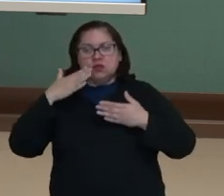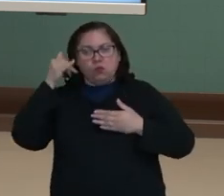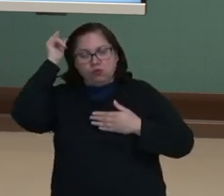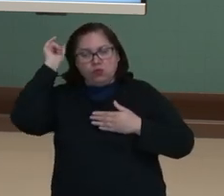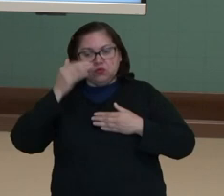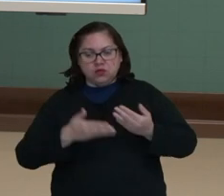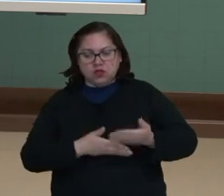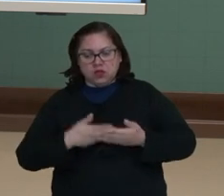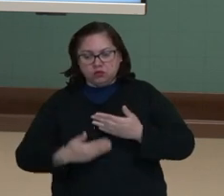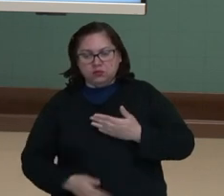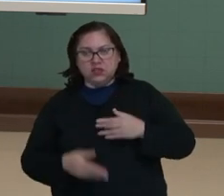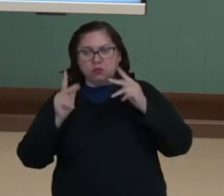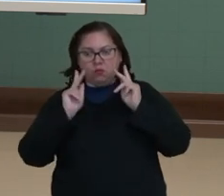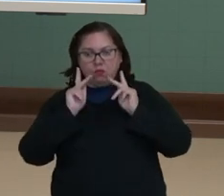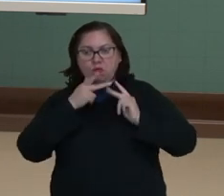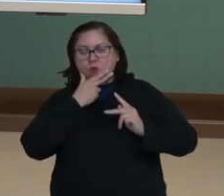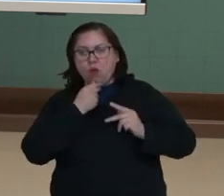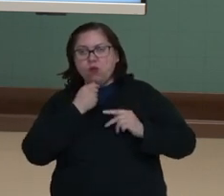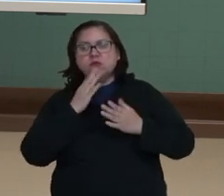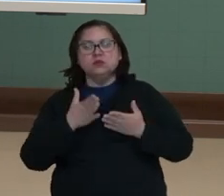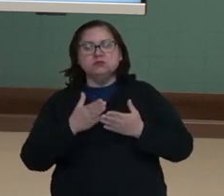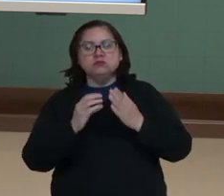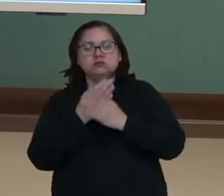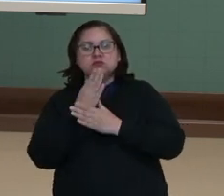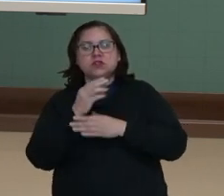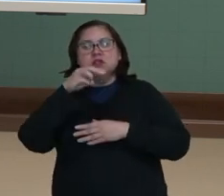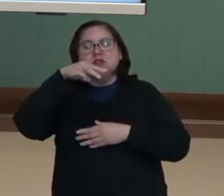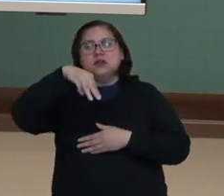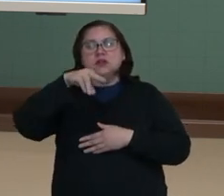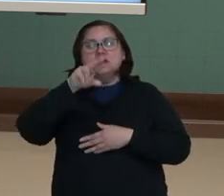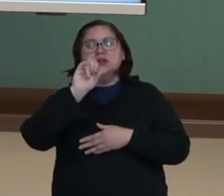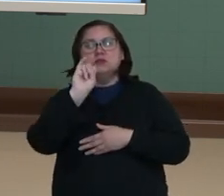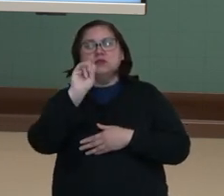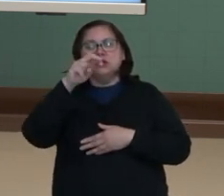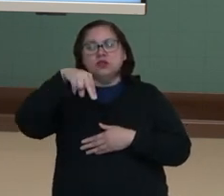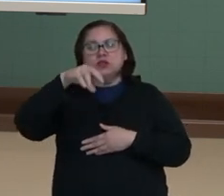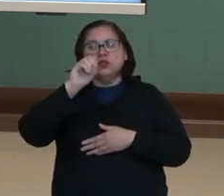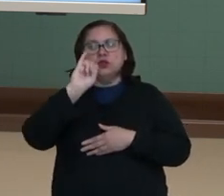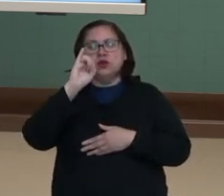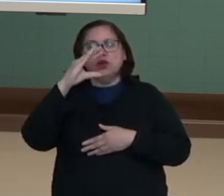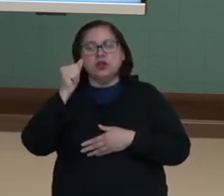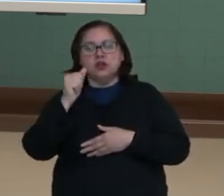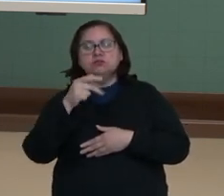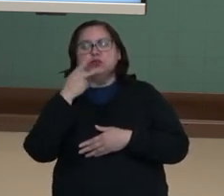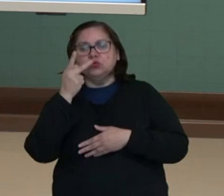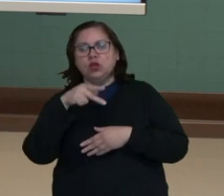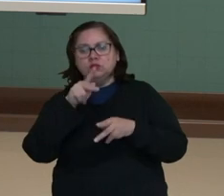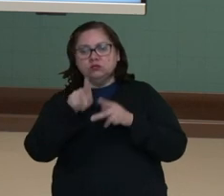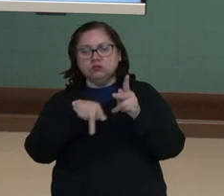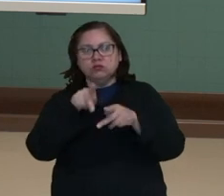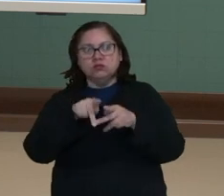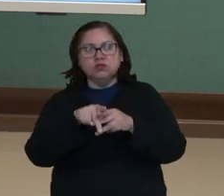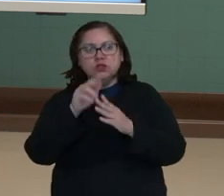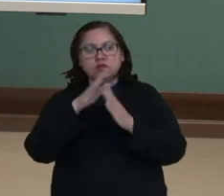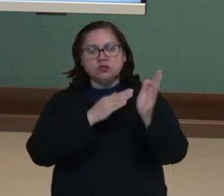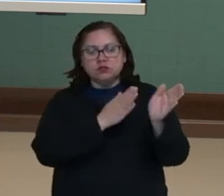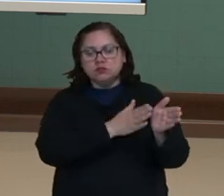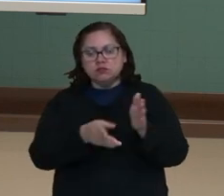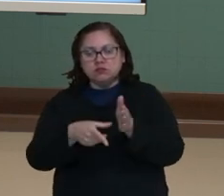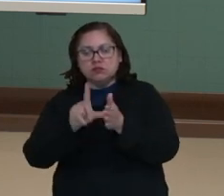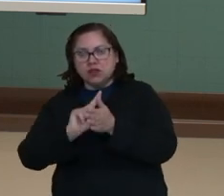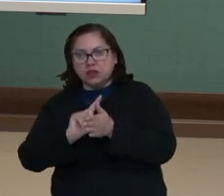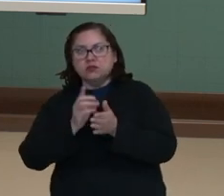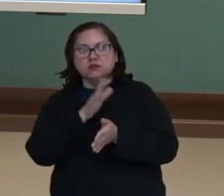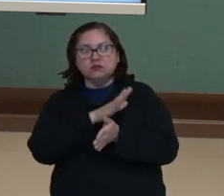ele acabou intitulando aquela civilização de civilização minóica, por causa dessas pinturas. Período pré-humérico